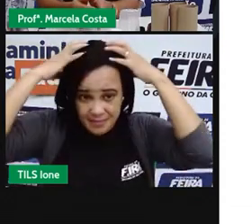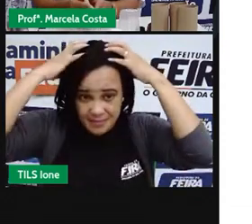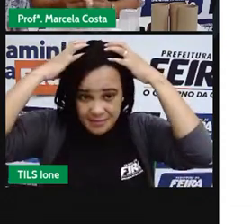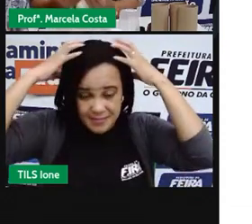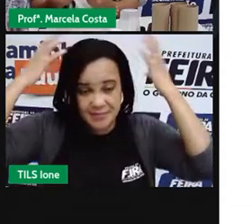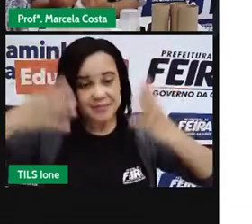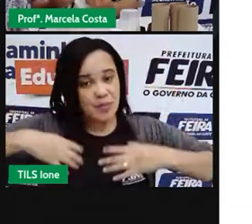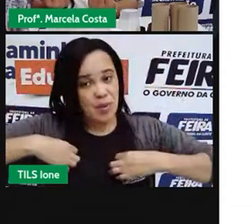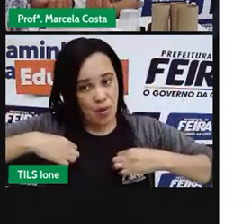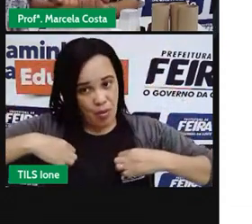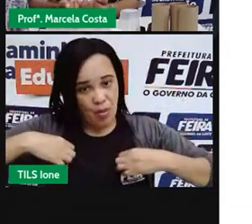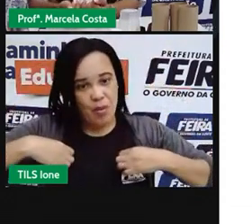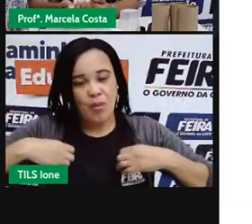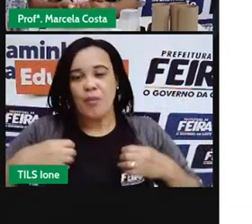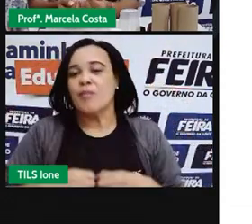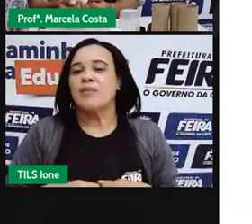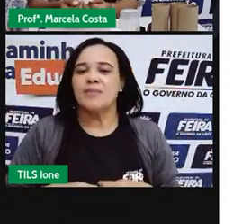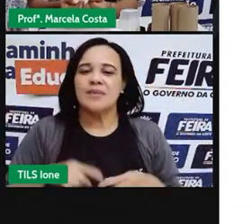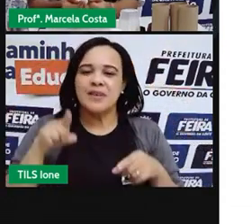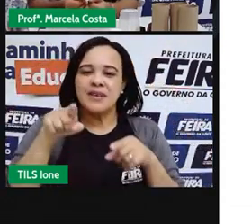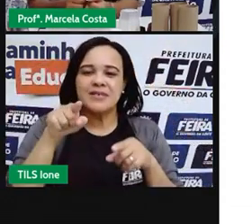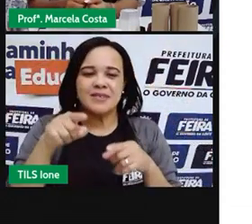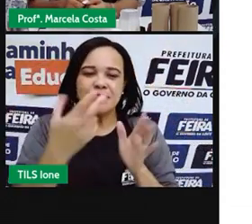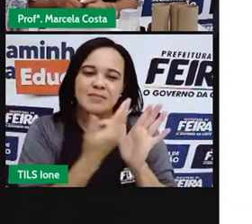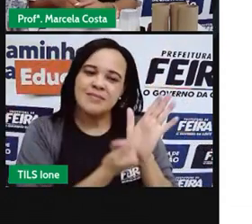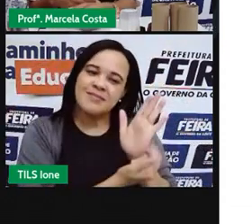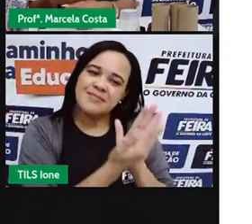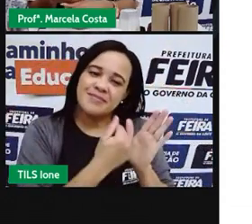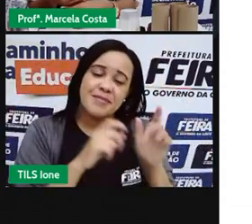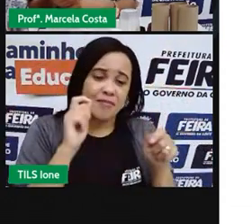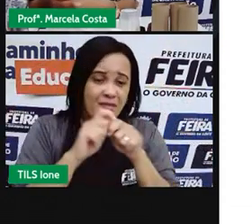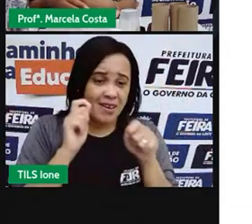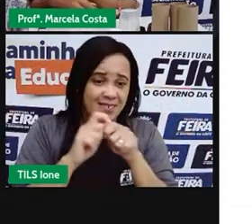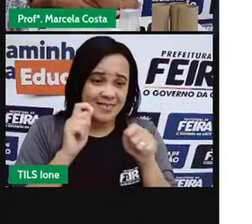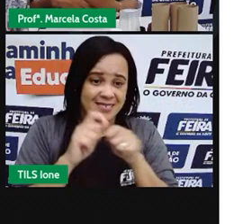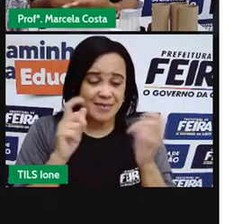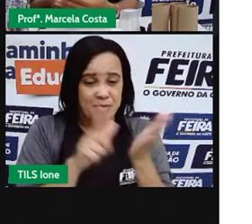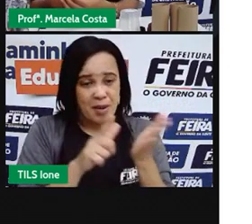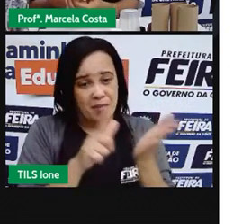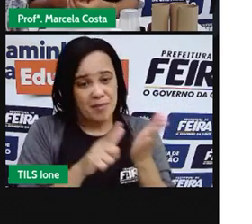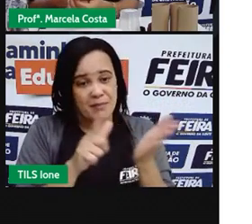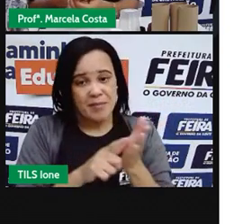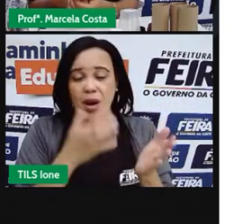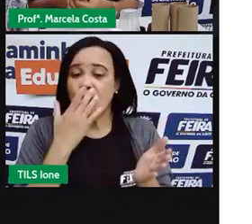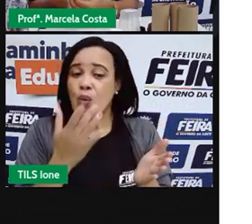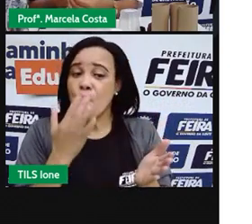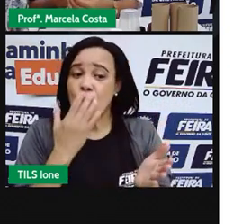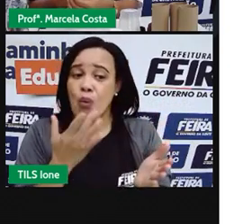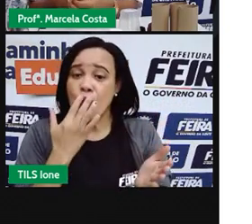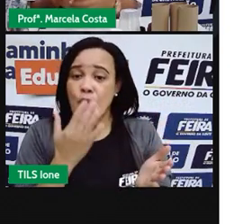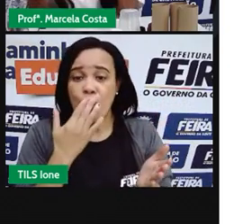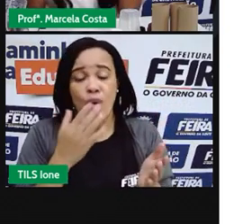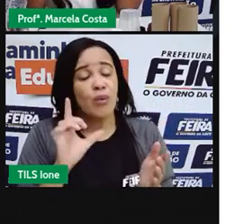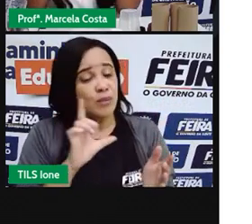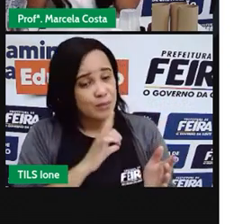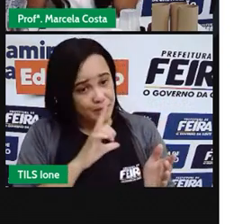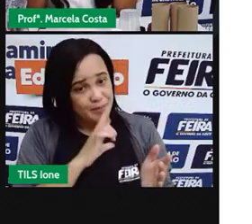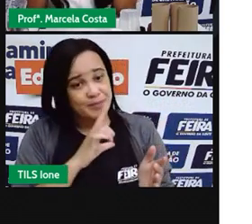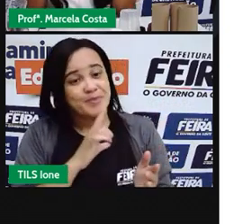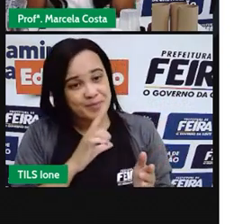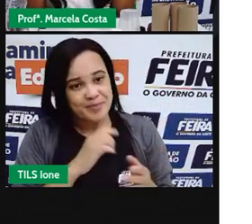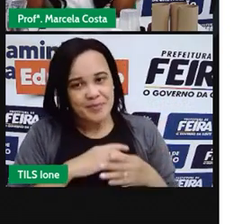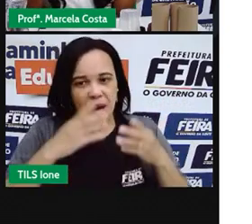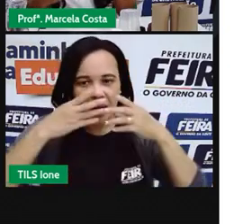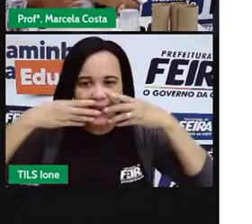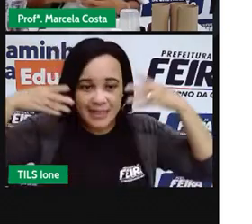Ou também por máscara, que essas máscaras podem ser feitas com papel, com EVA. Então, é só com